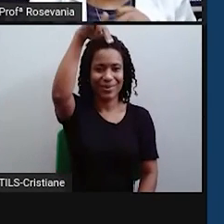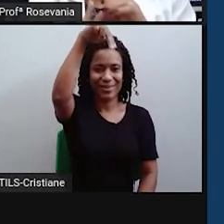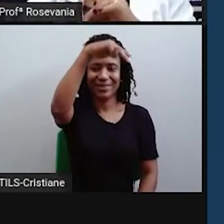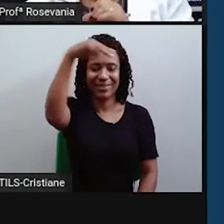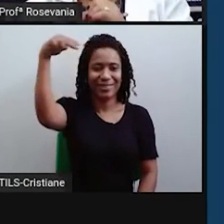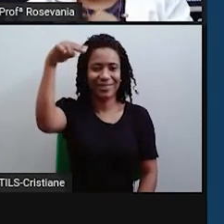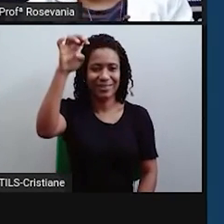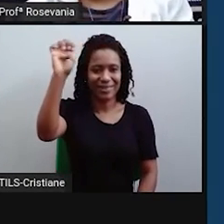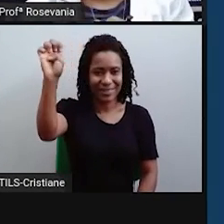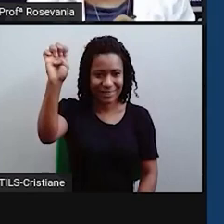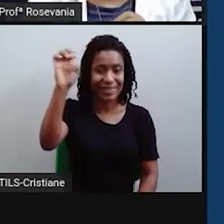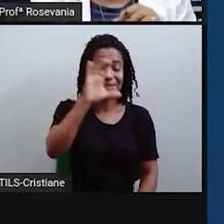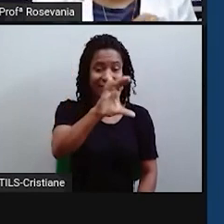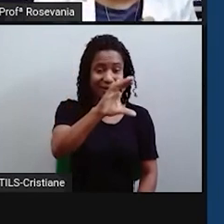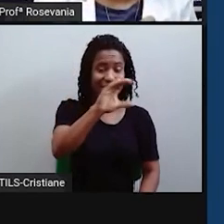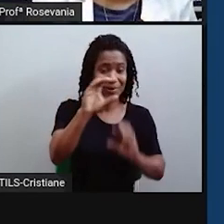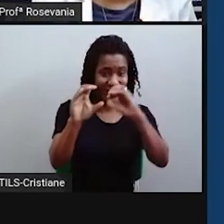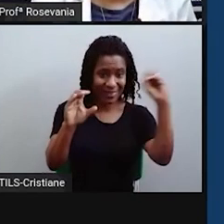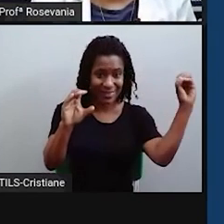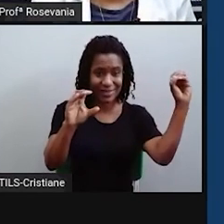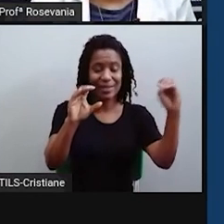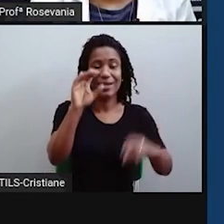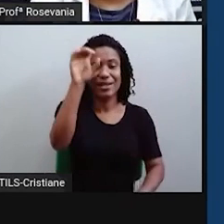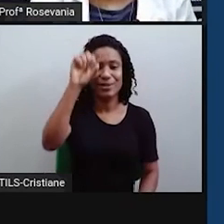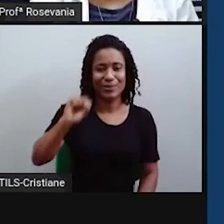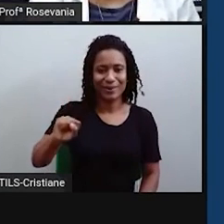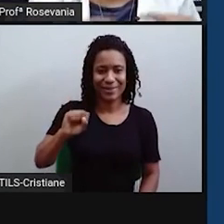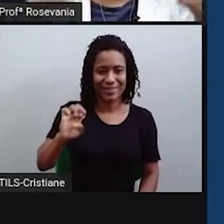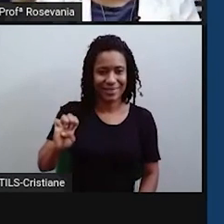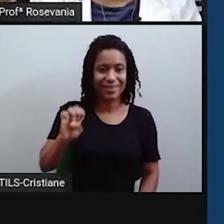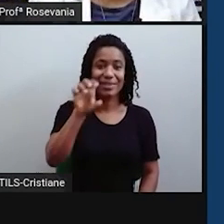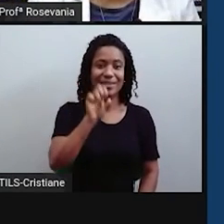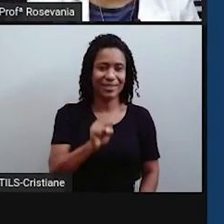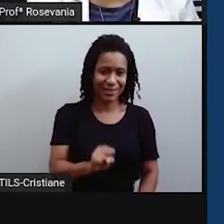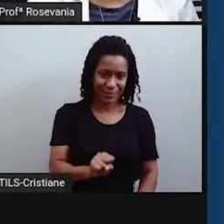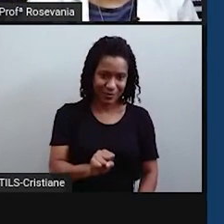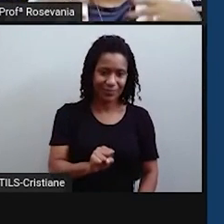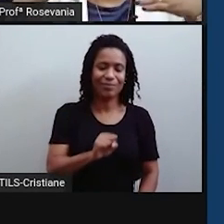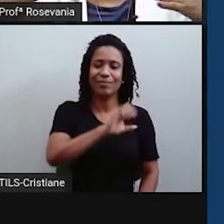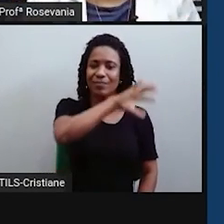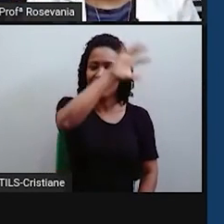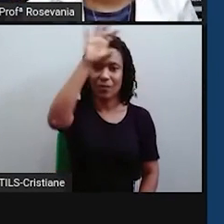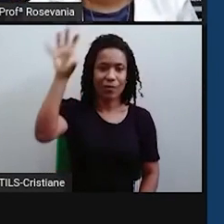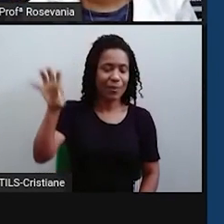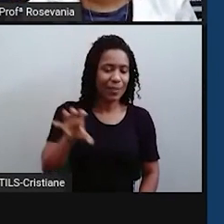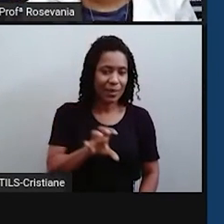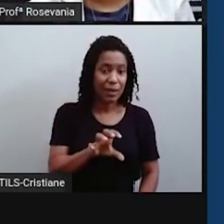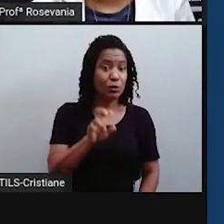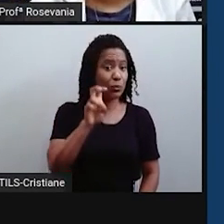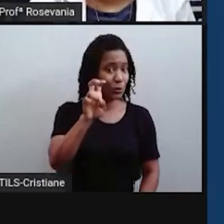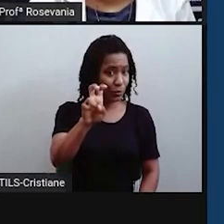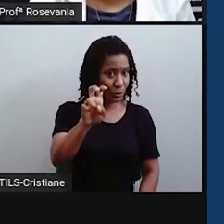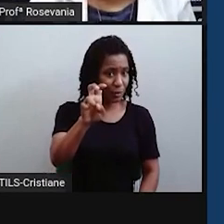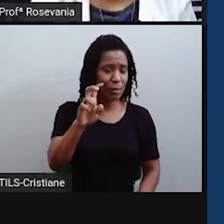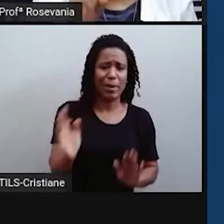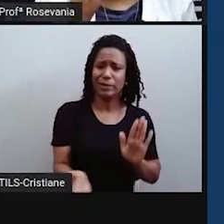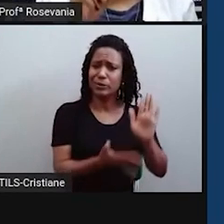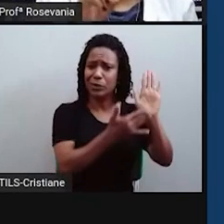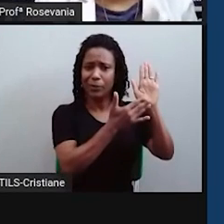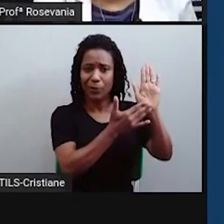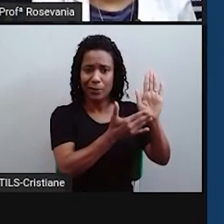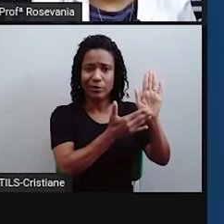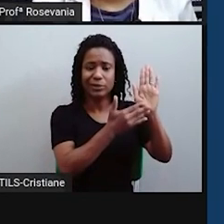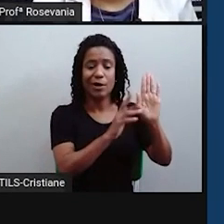nordeste, a região centro-oeste, a região sudeste e a região sul. Mas é claro que existem outras propostas de regionalizações